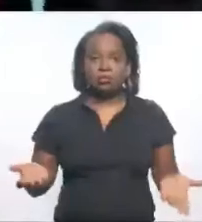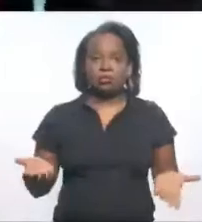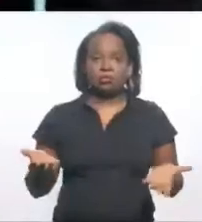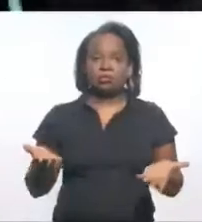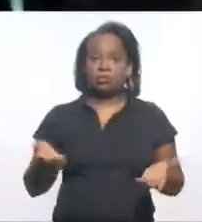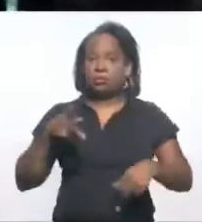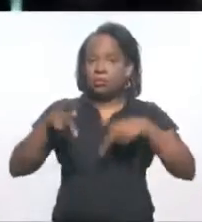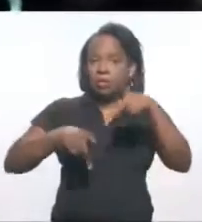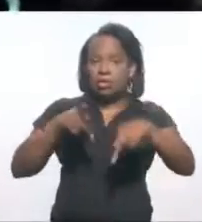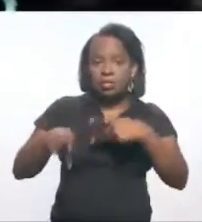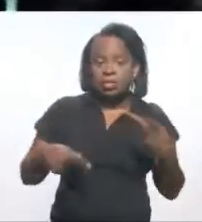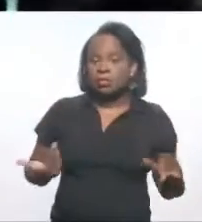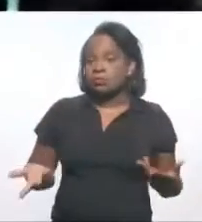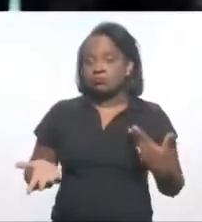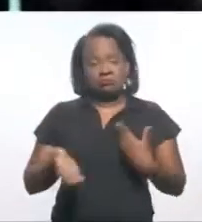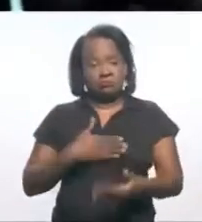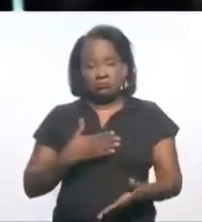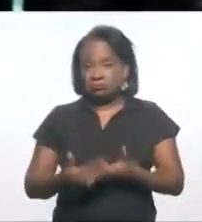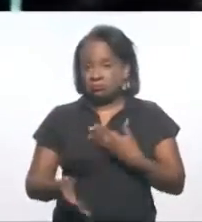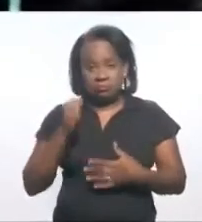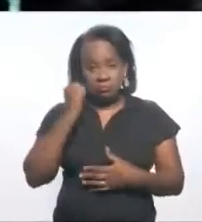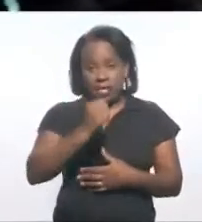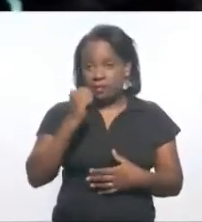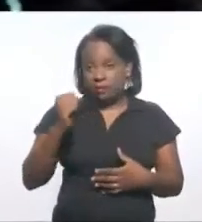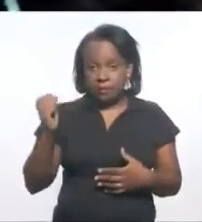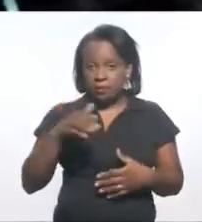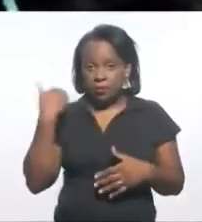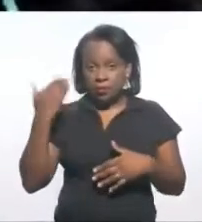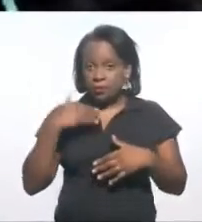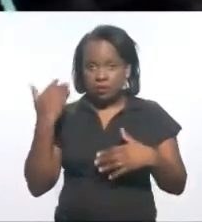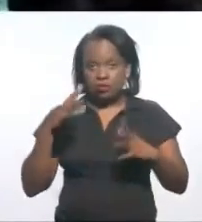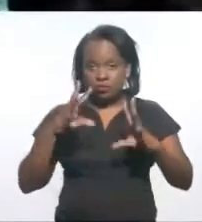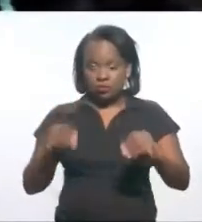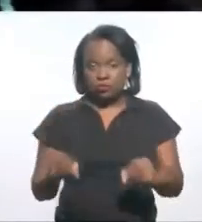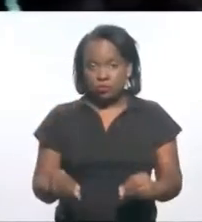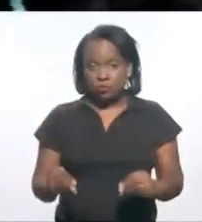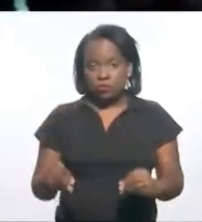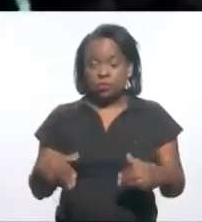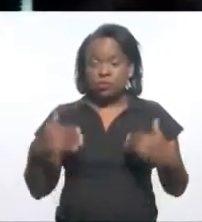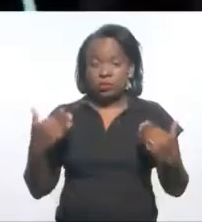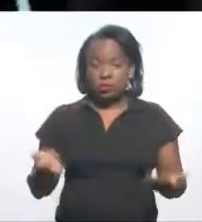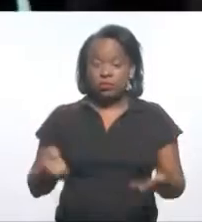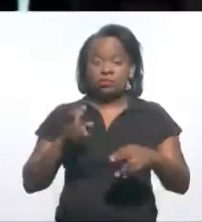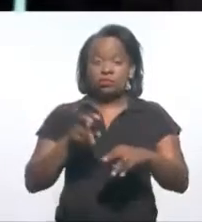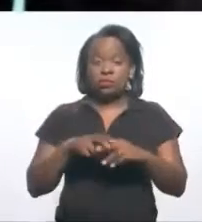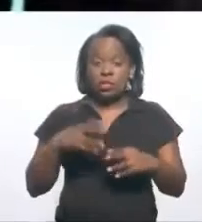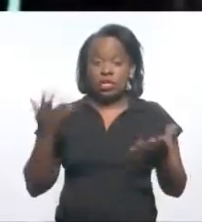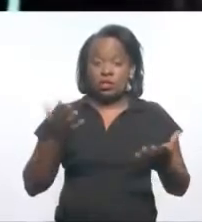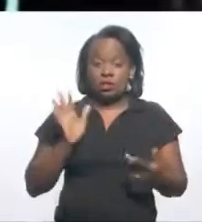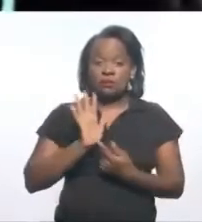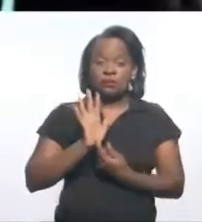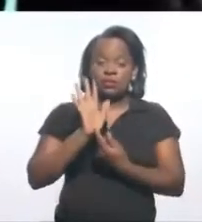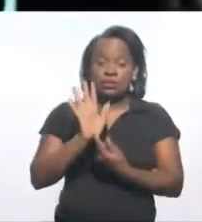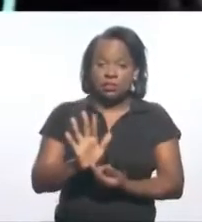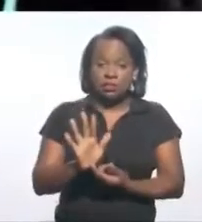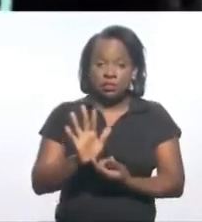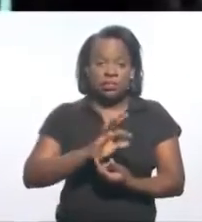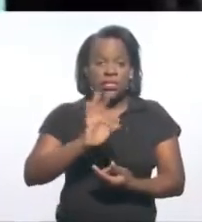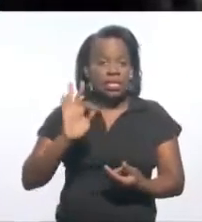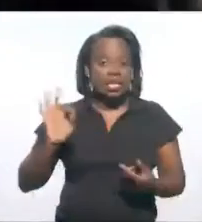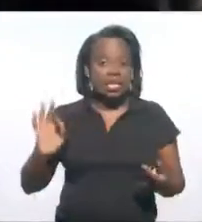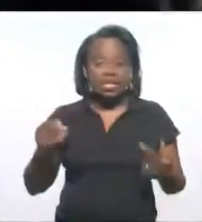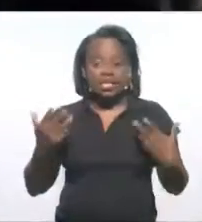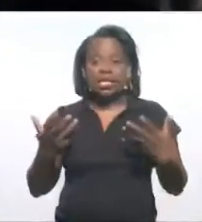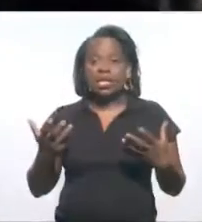seja população, ela mata as pessoas. E nesse sentido, que a gente está apresentando, ninguém aqui está